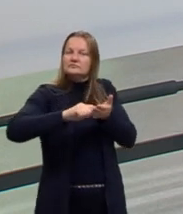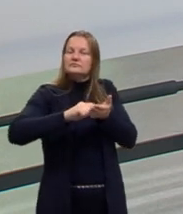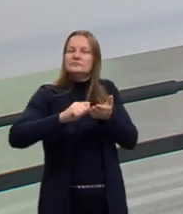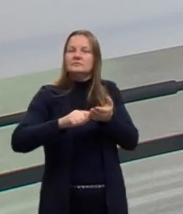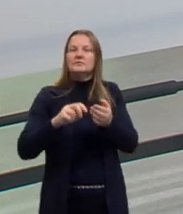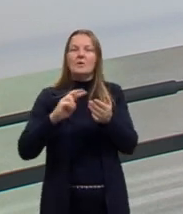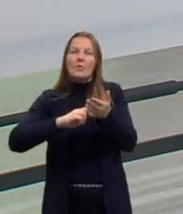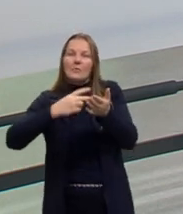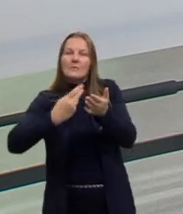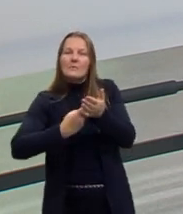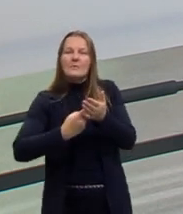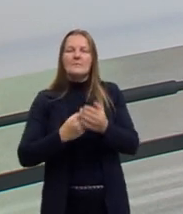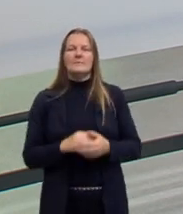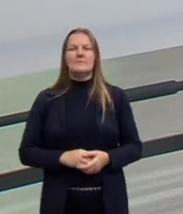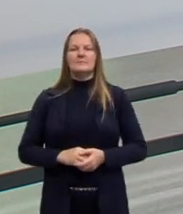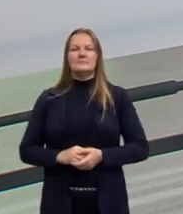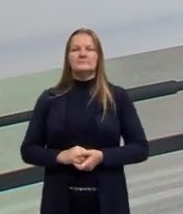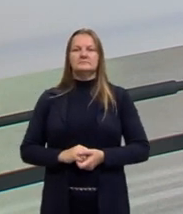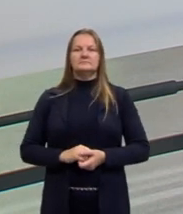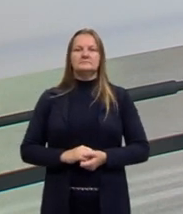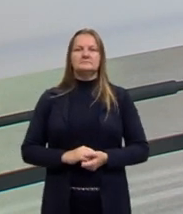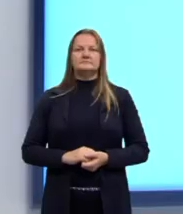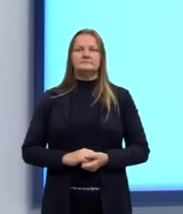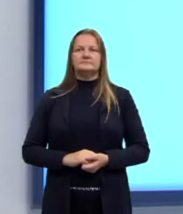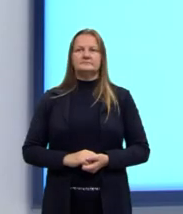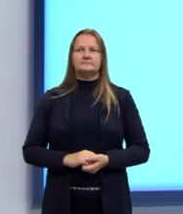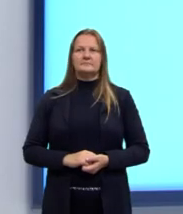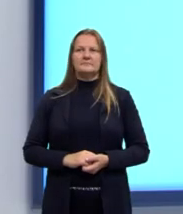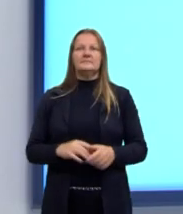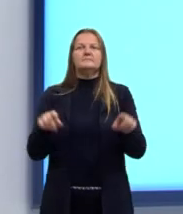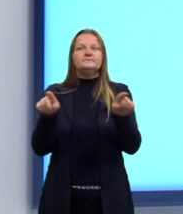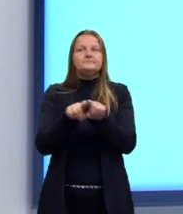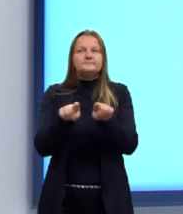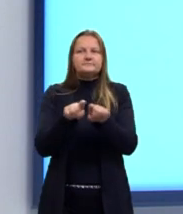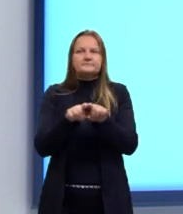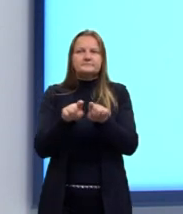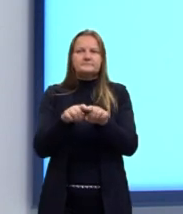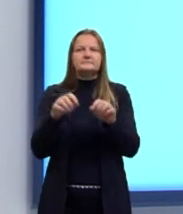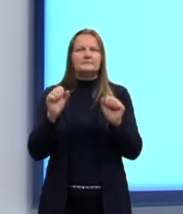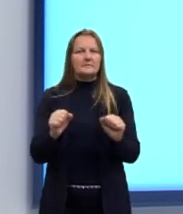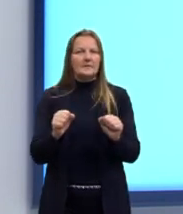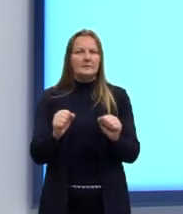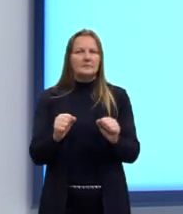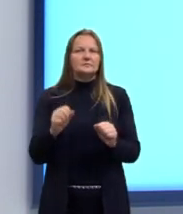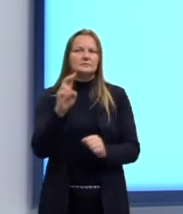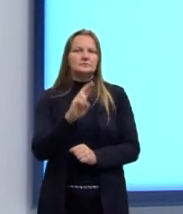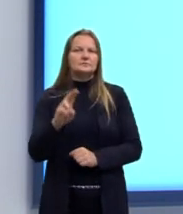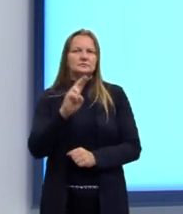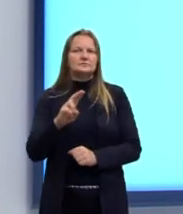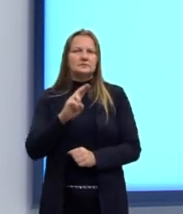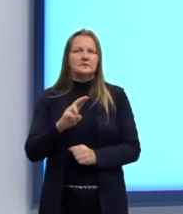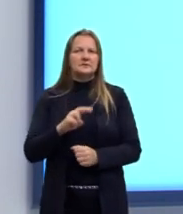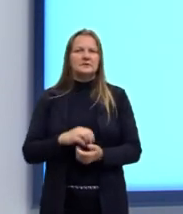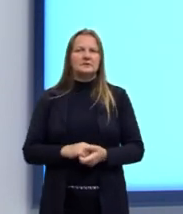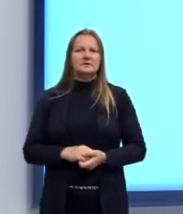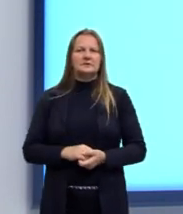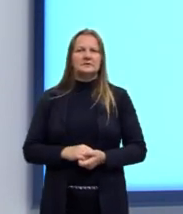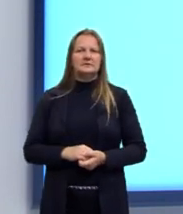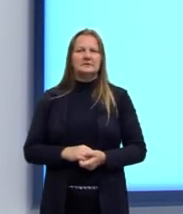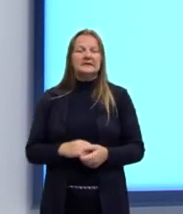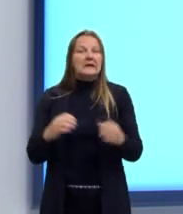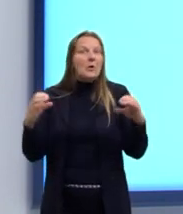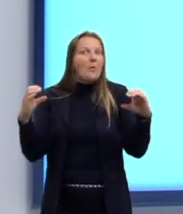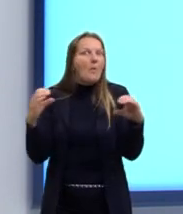sinônimo para esse texto. A gente também pode usar as expressões de maneira a